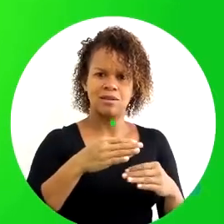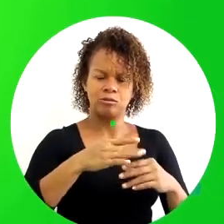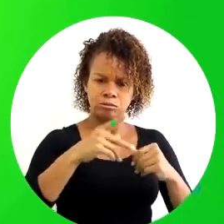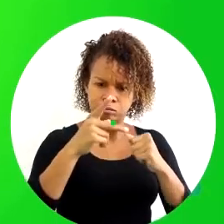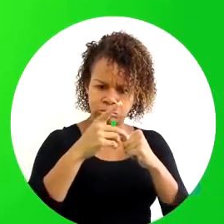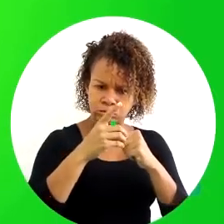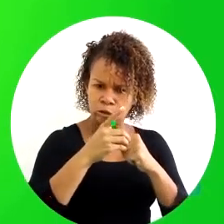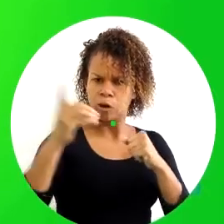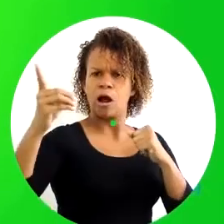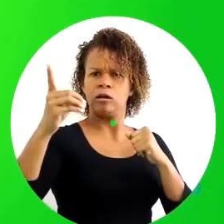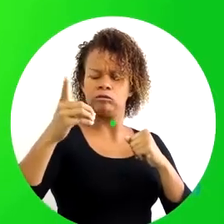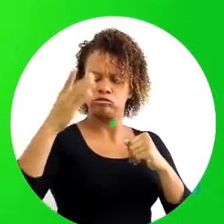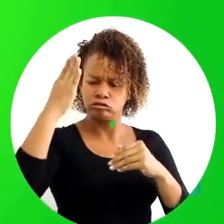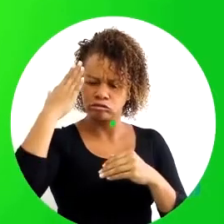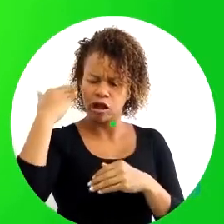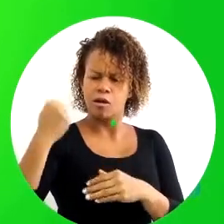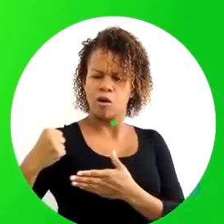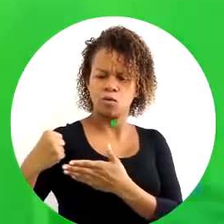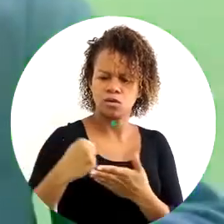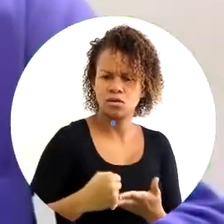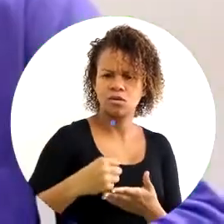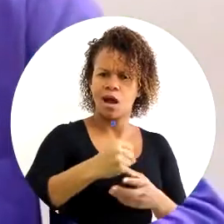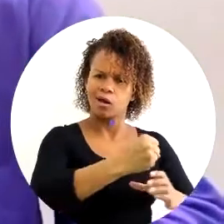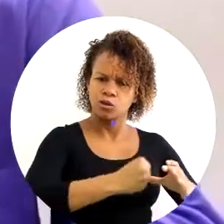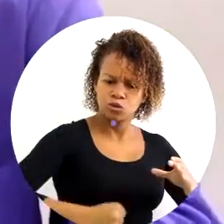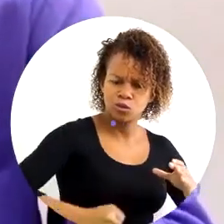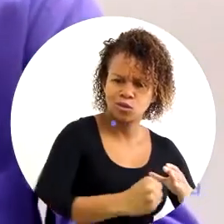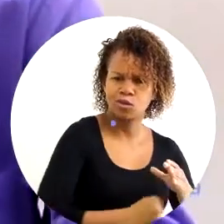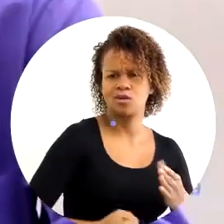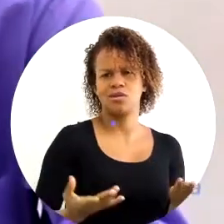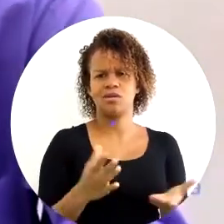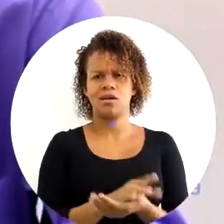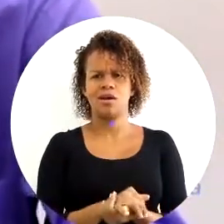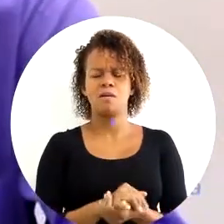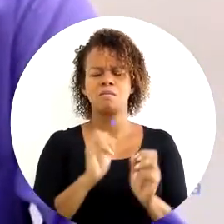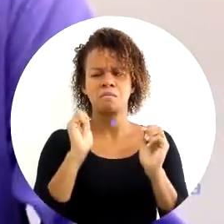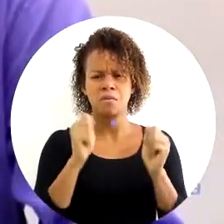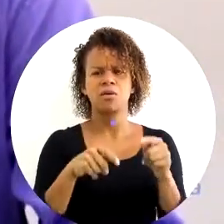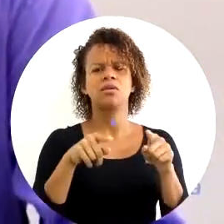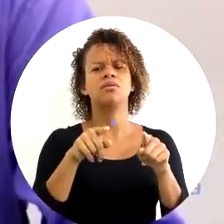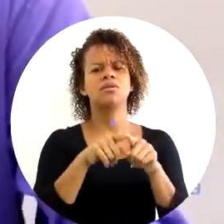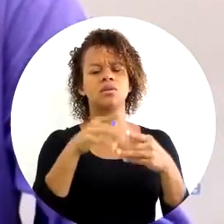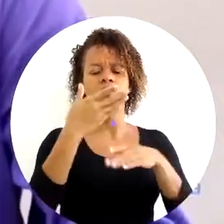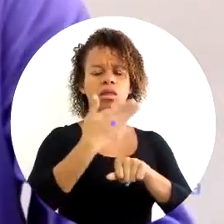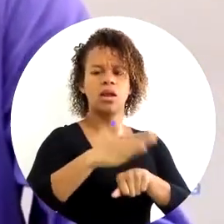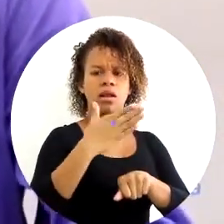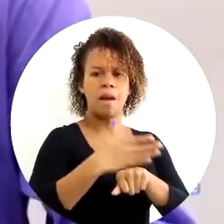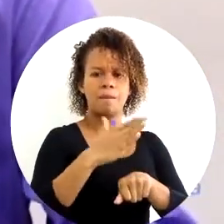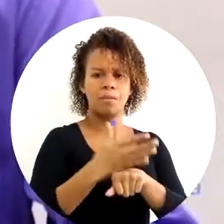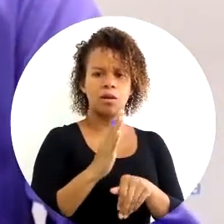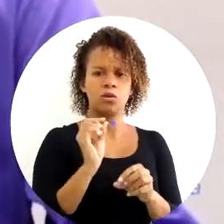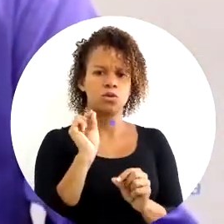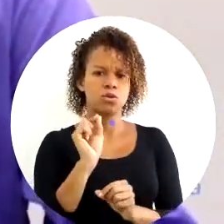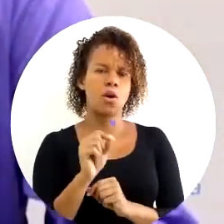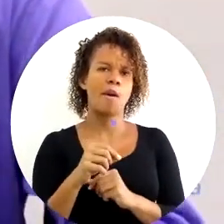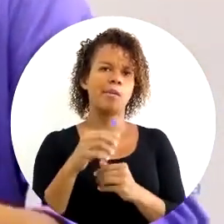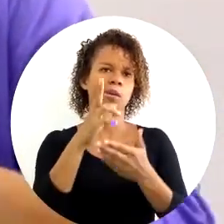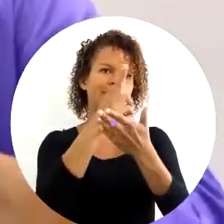especialização. Pessoas que já lidam, auxiliares de cozinha, por exemplo, que já lidam com as práticas da cozinha, podem receber um treinamento